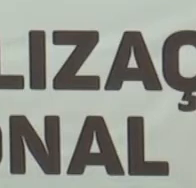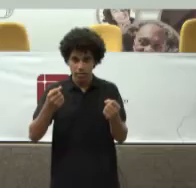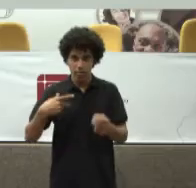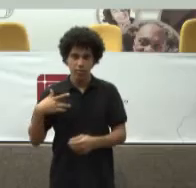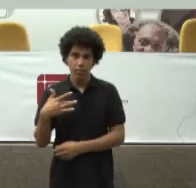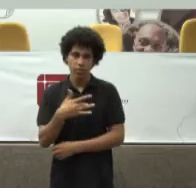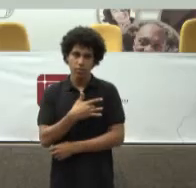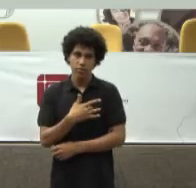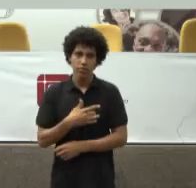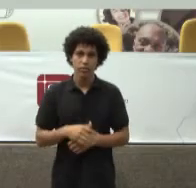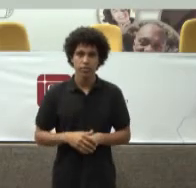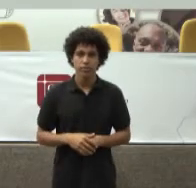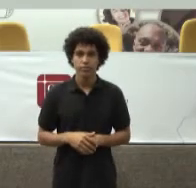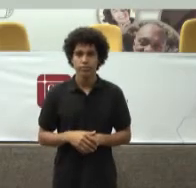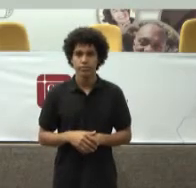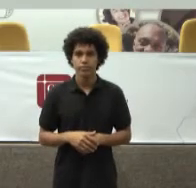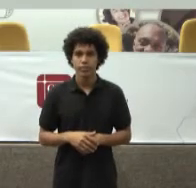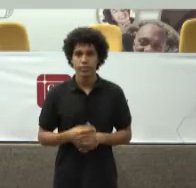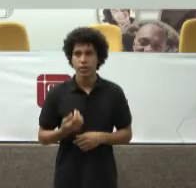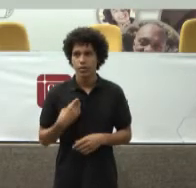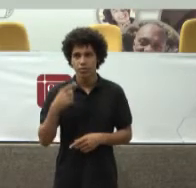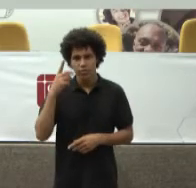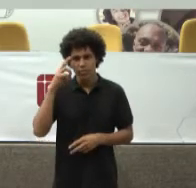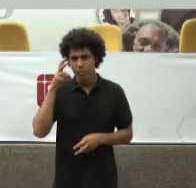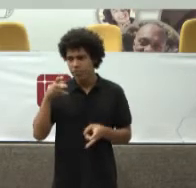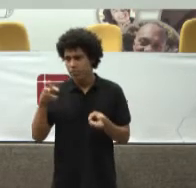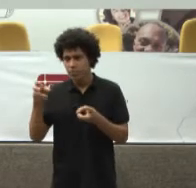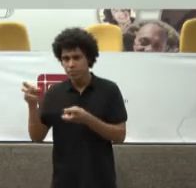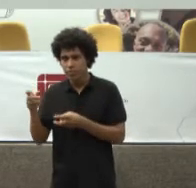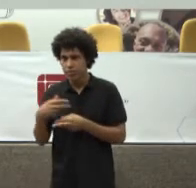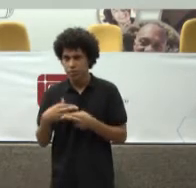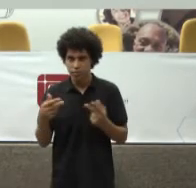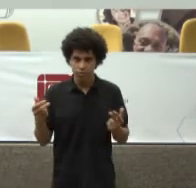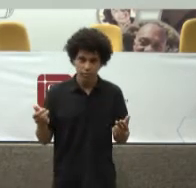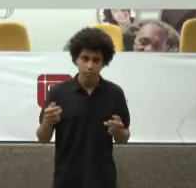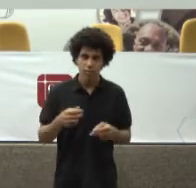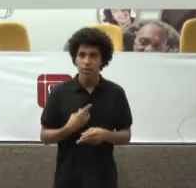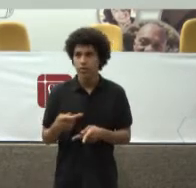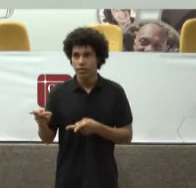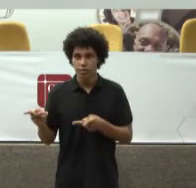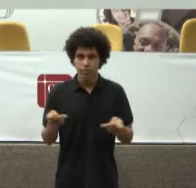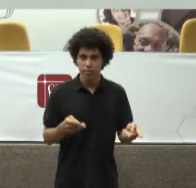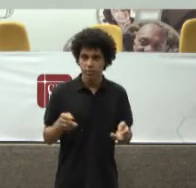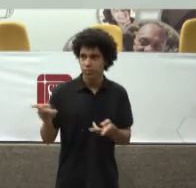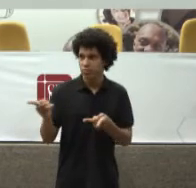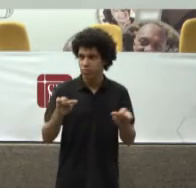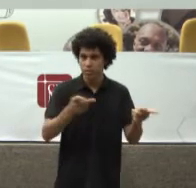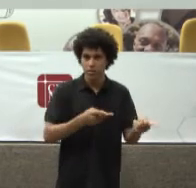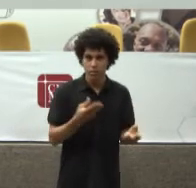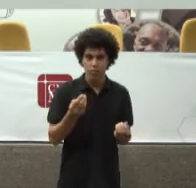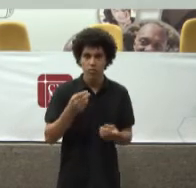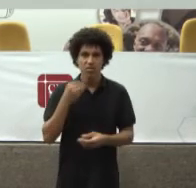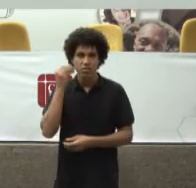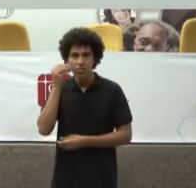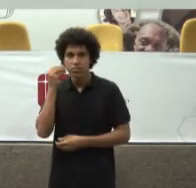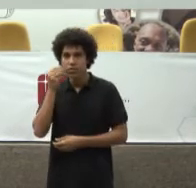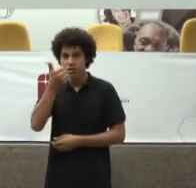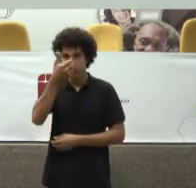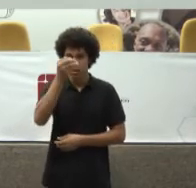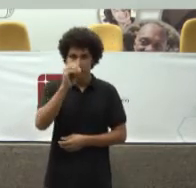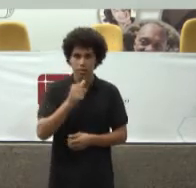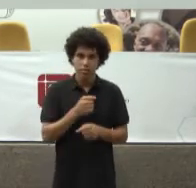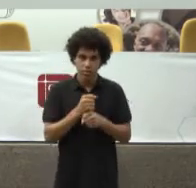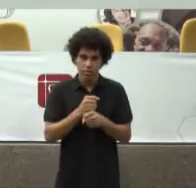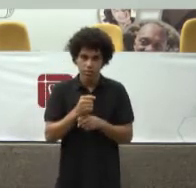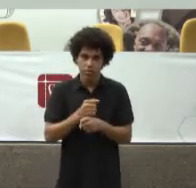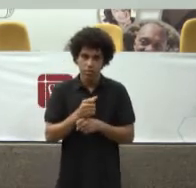De alguns encaminhamentos Equívocos naturais E venho trazer Uma experiência De dez anos Na promotoria De saúde pública